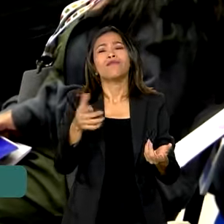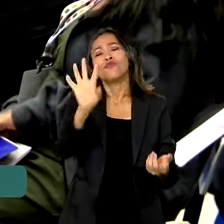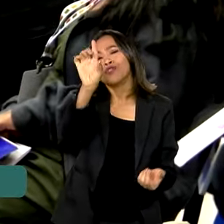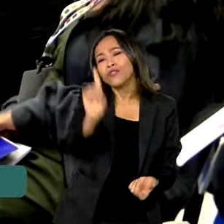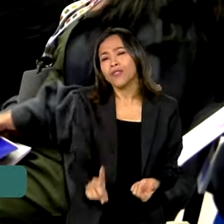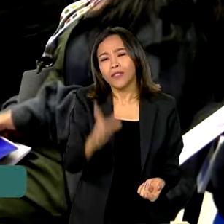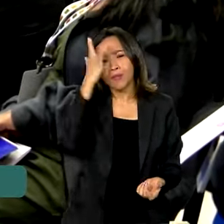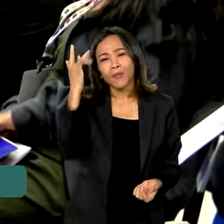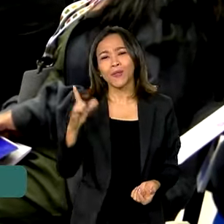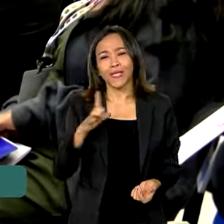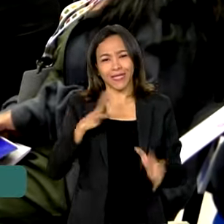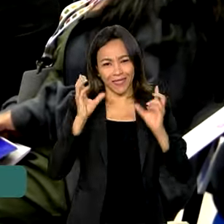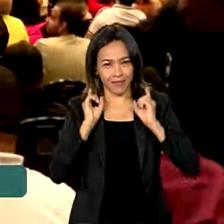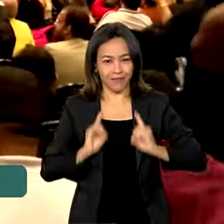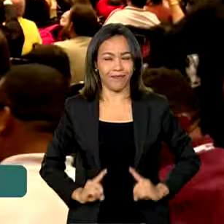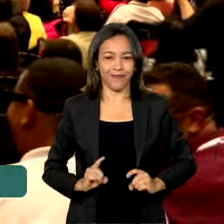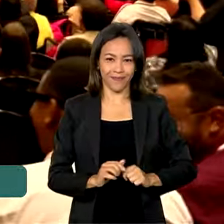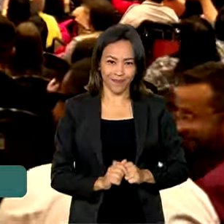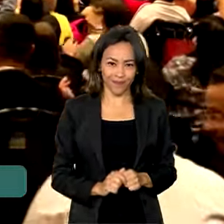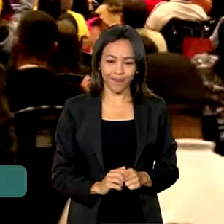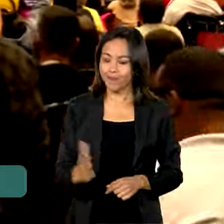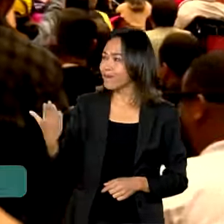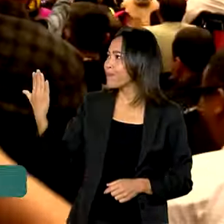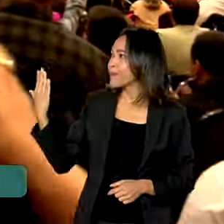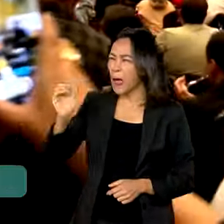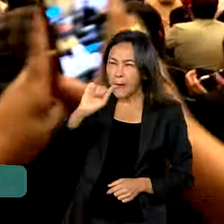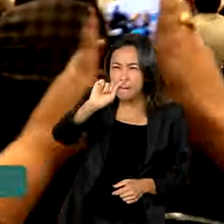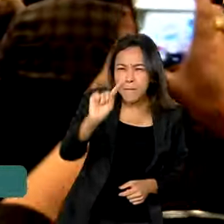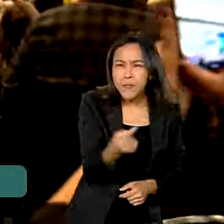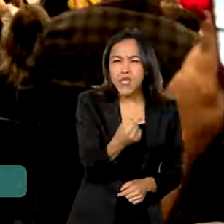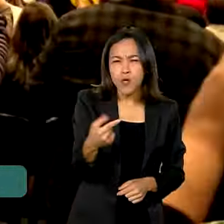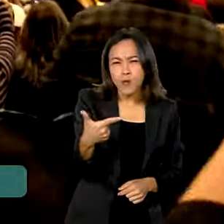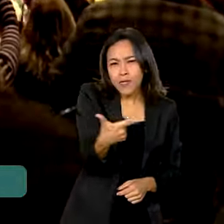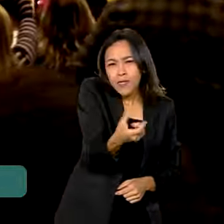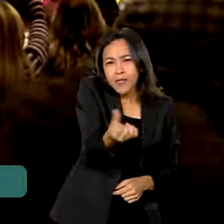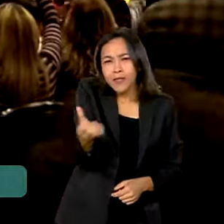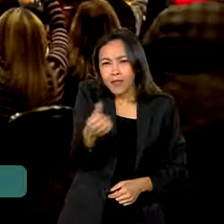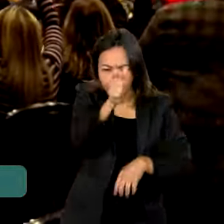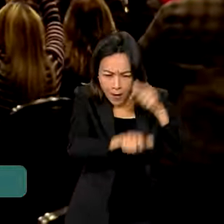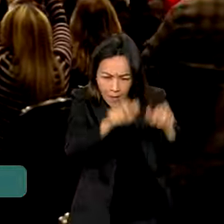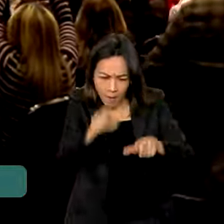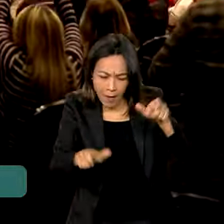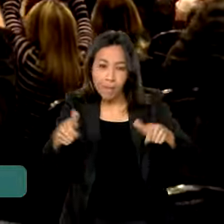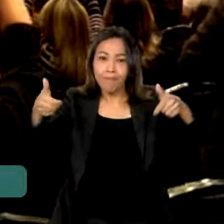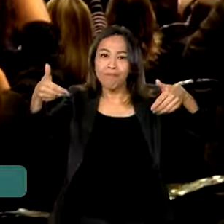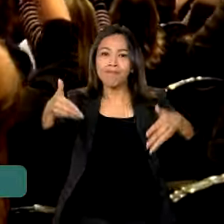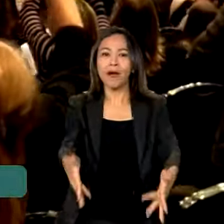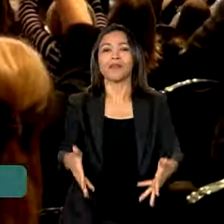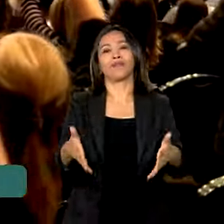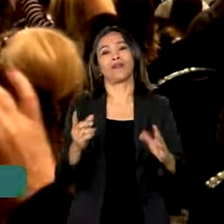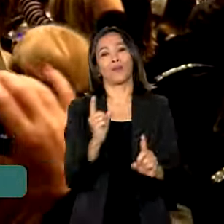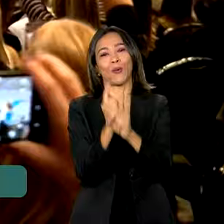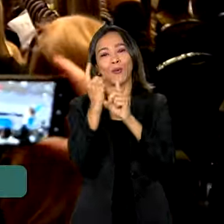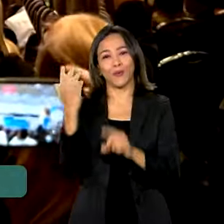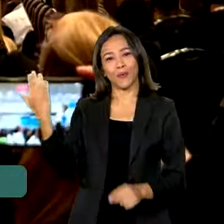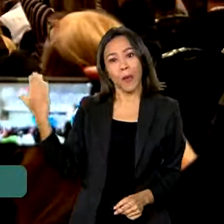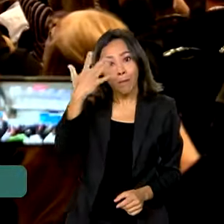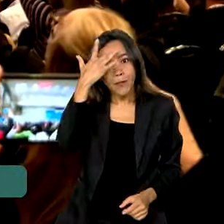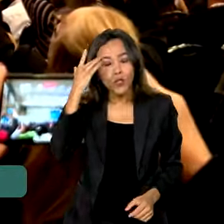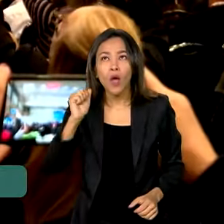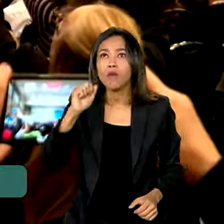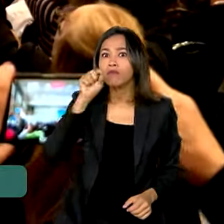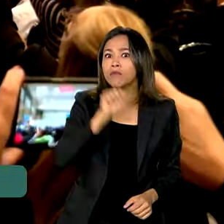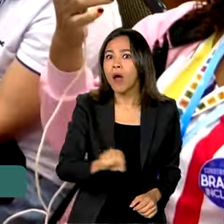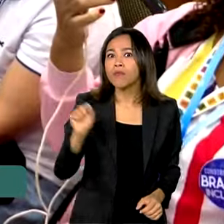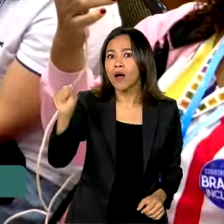pessoa com deficiência. Cerca de 1.600 pessoas participaram do encontro. Gente de